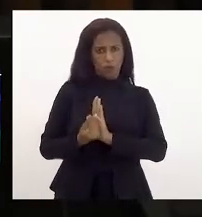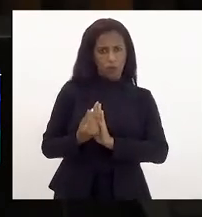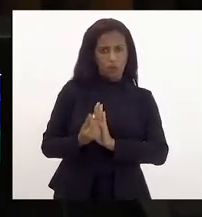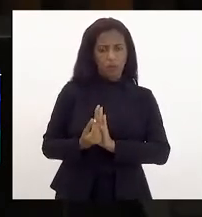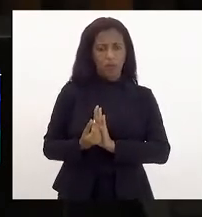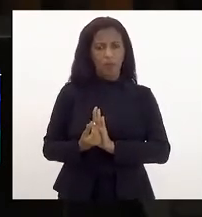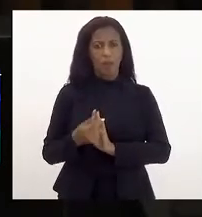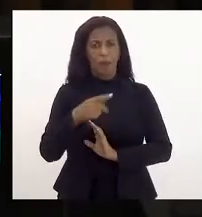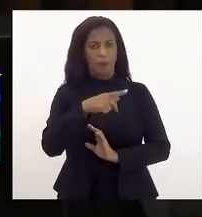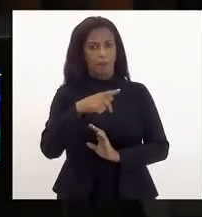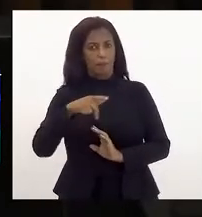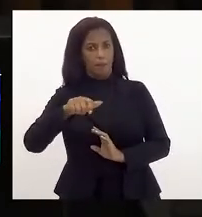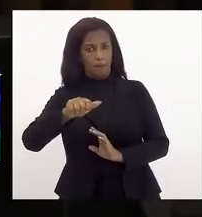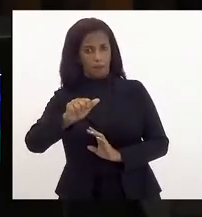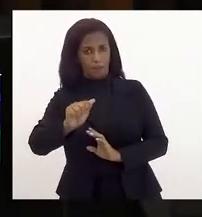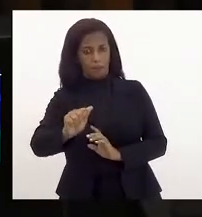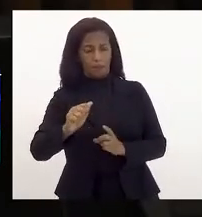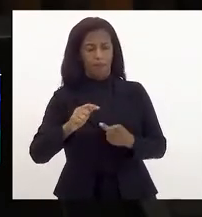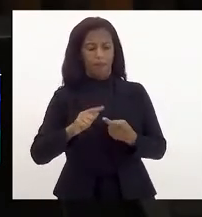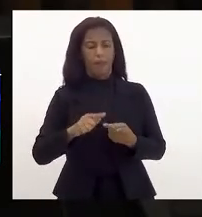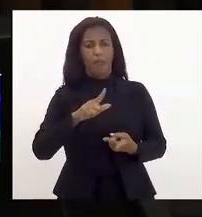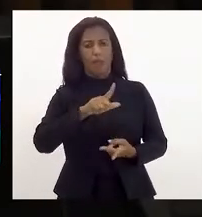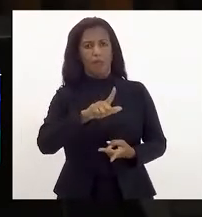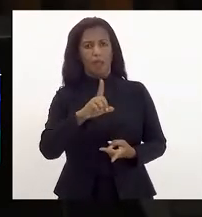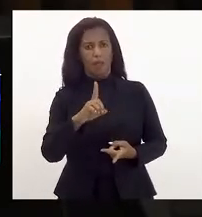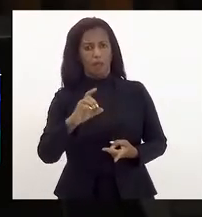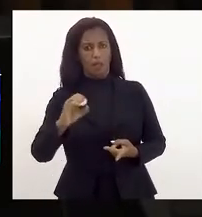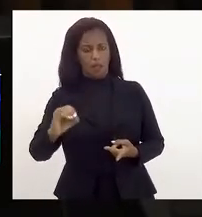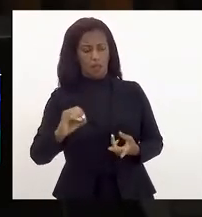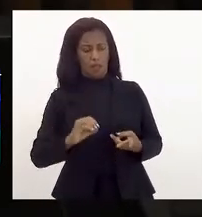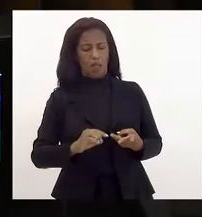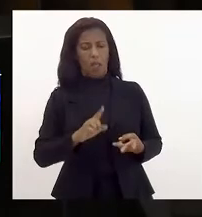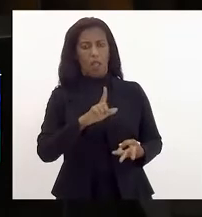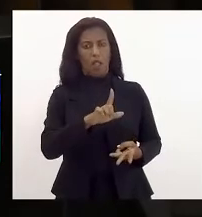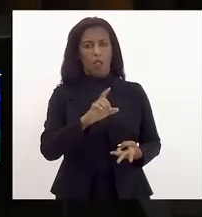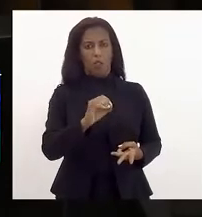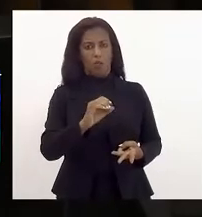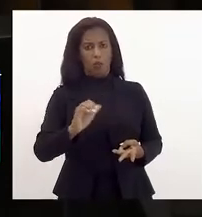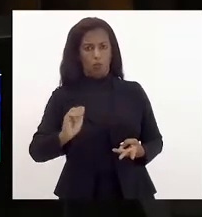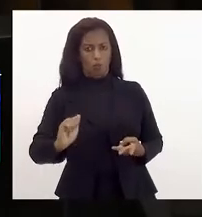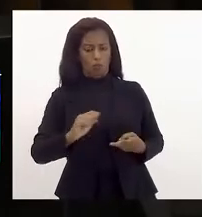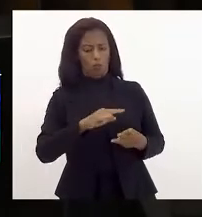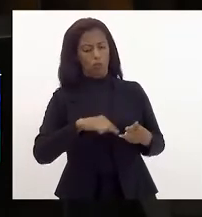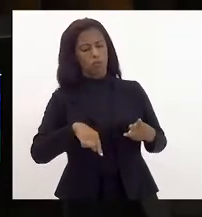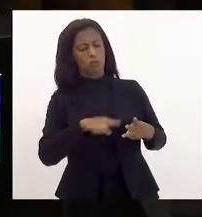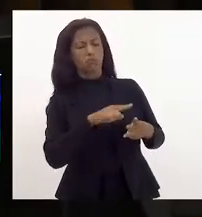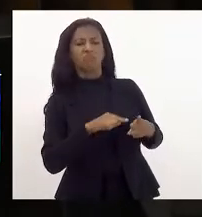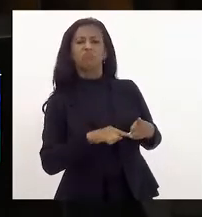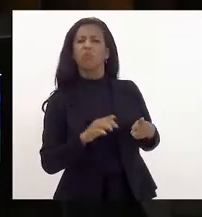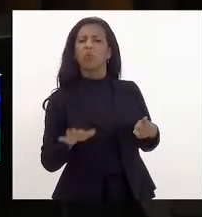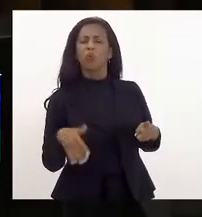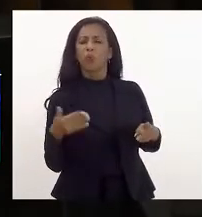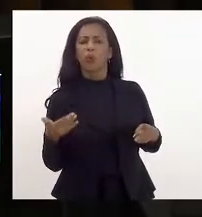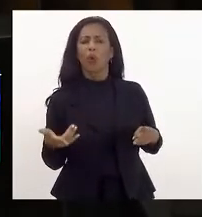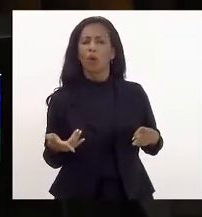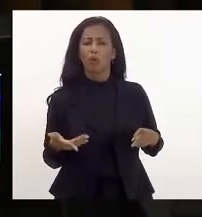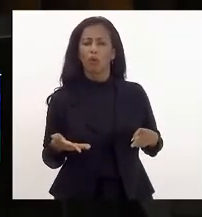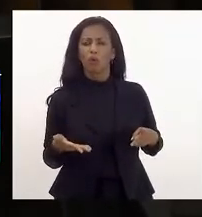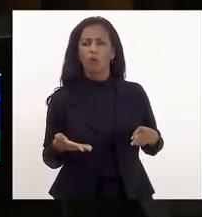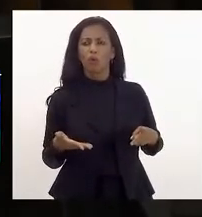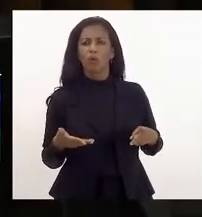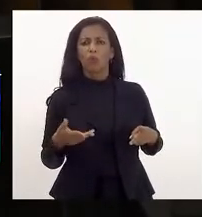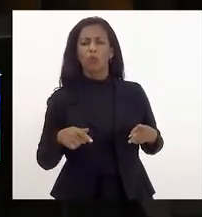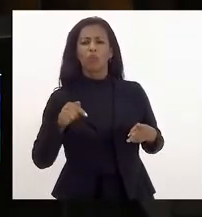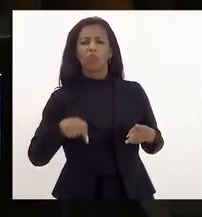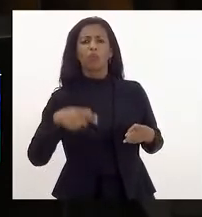que são o PPA, a LDO e a LOA, qual dos três o